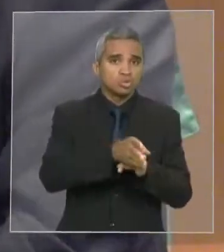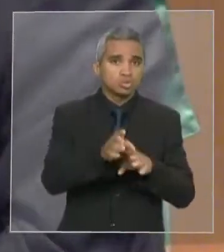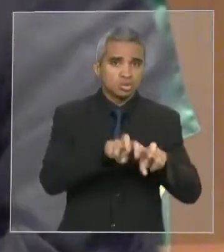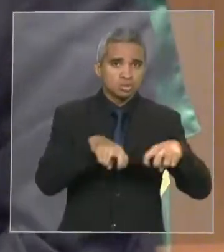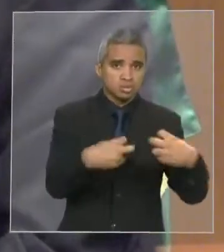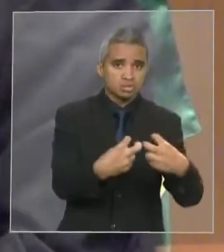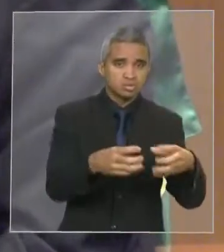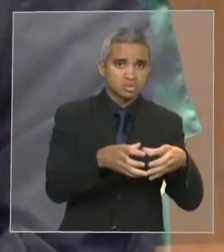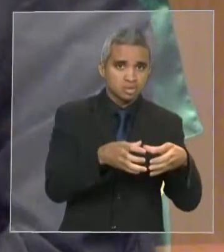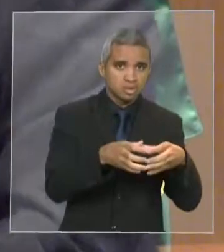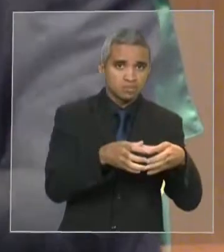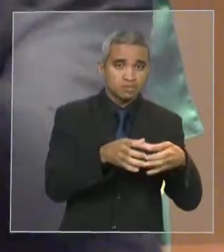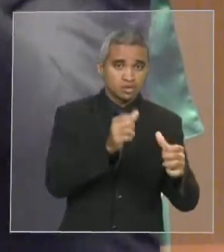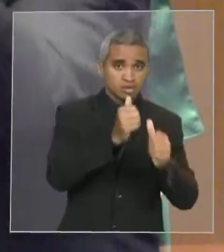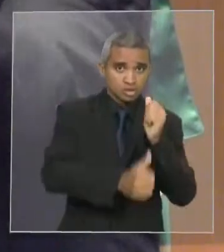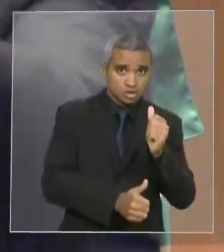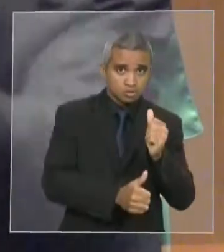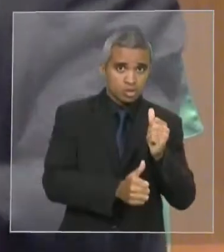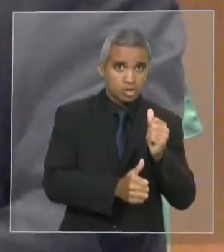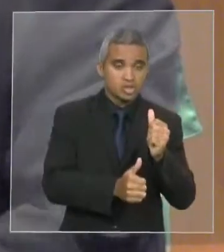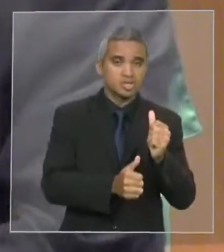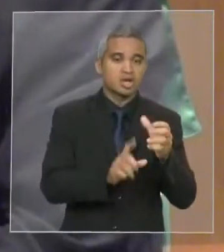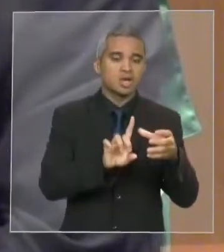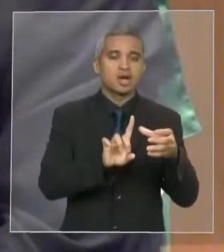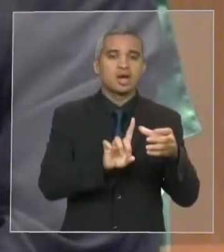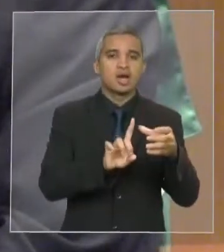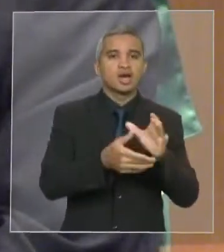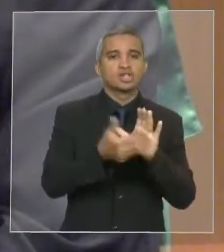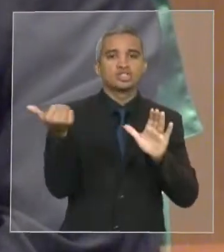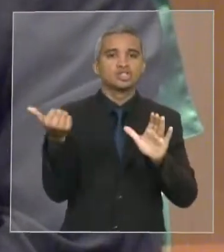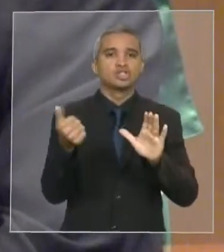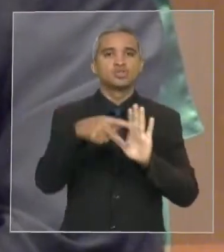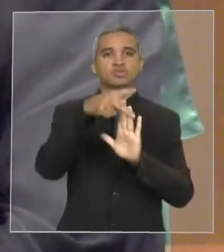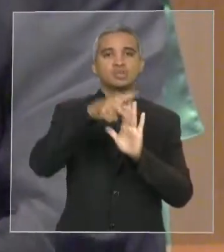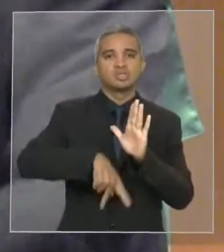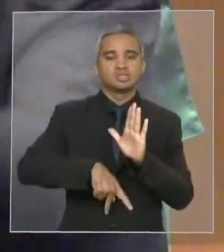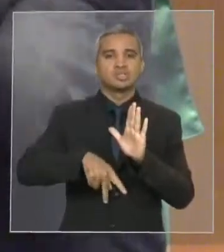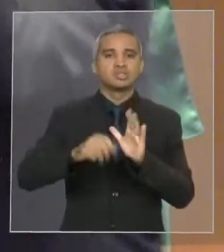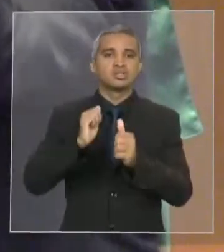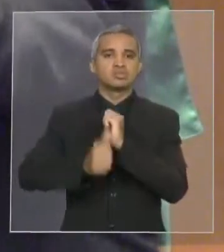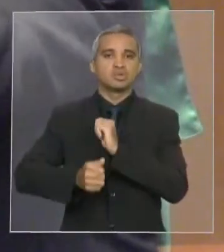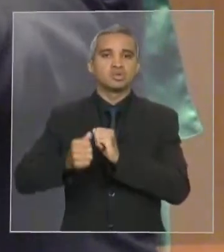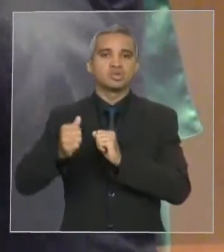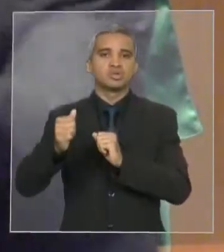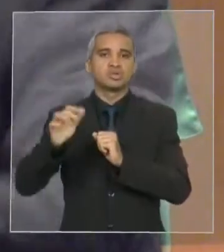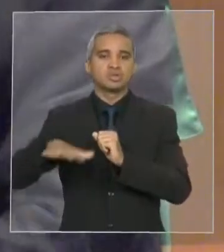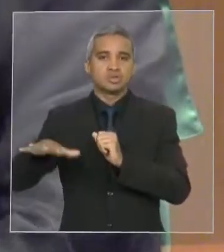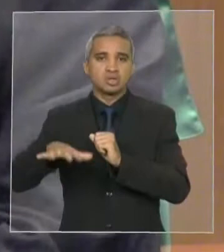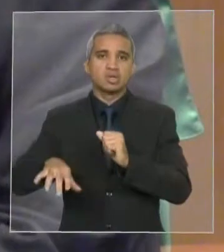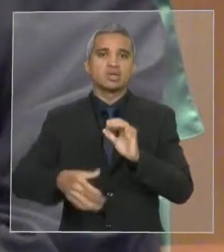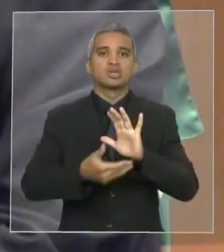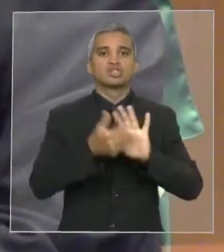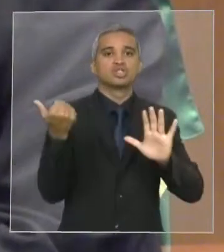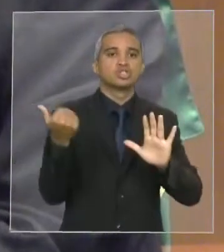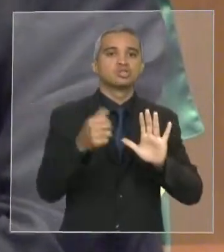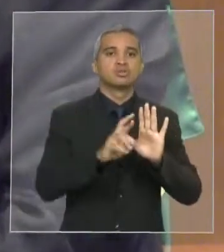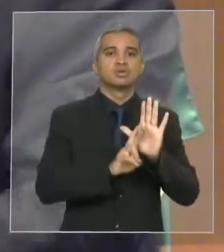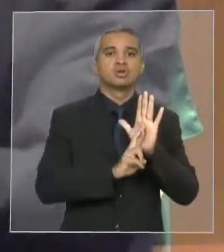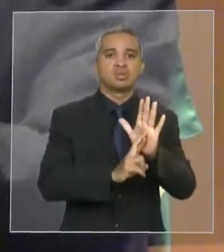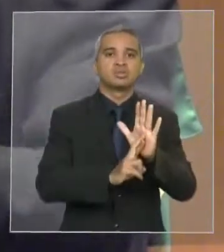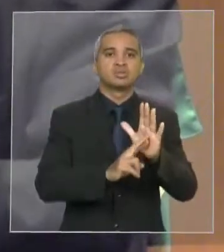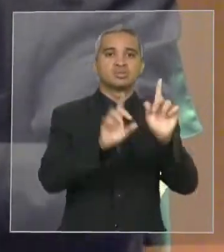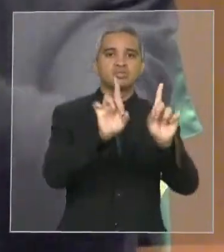do esporte, aí tira o presidente da federação do esporte amador, tira o representante dos deficientes,